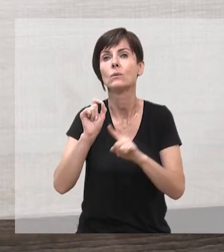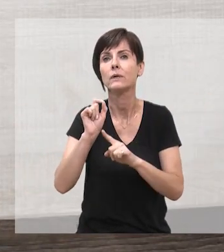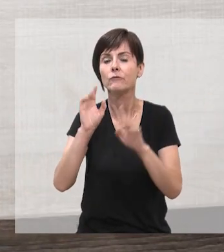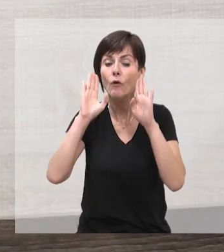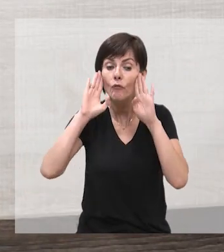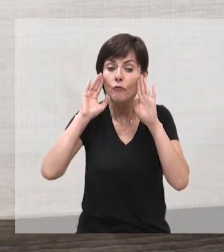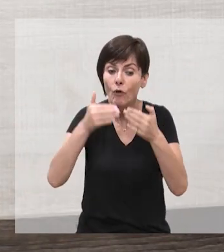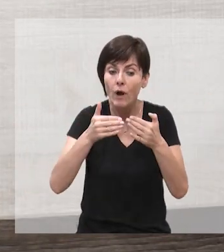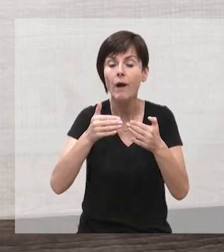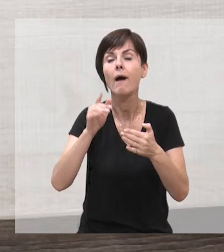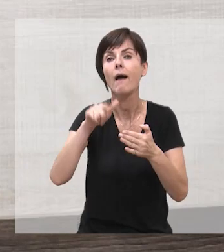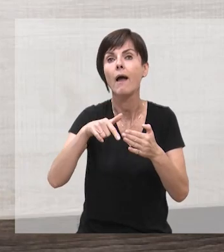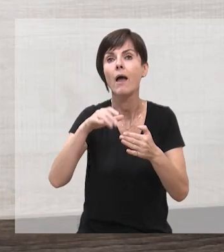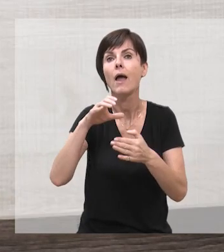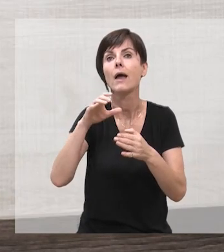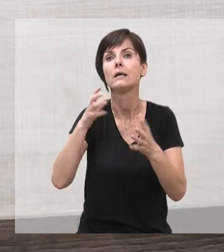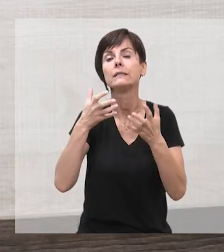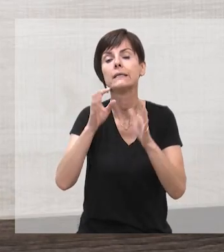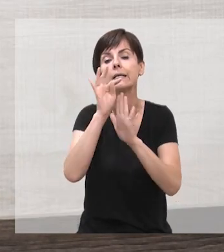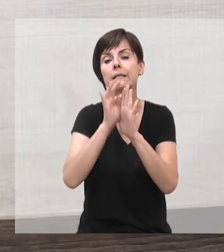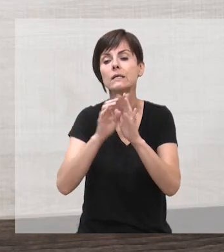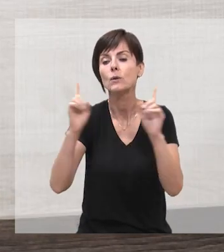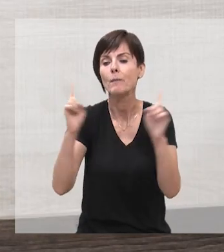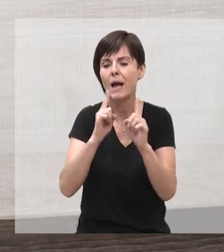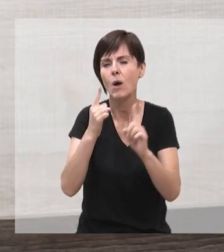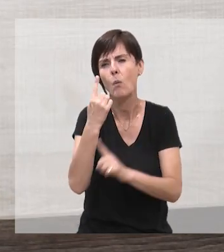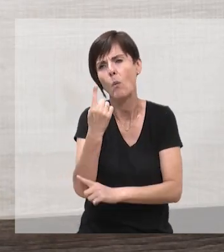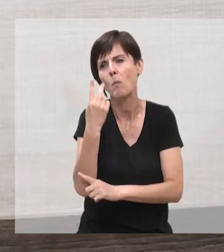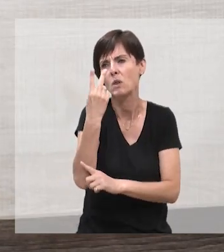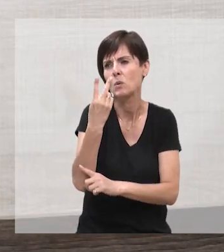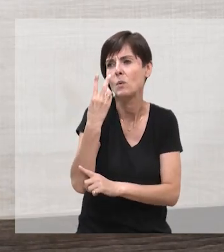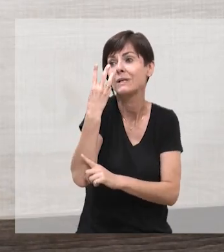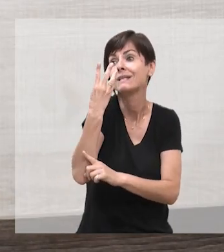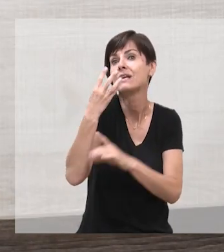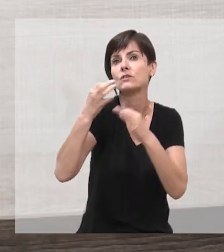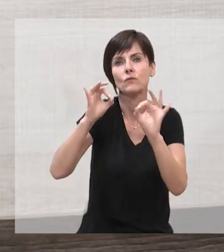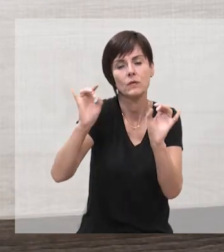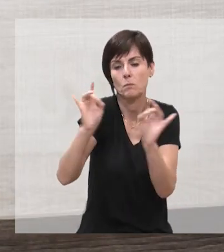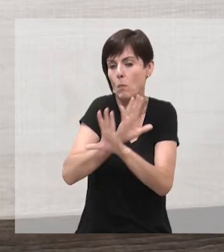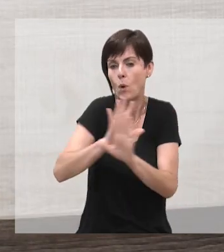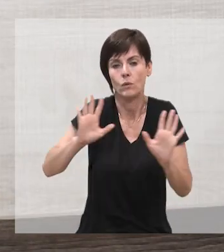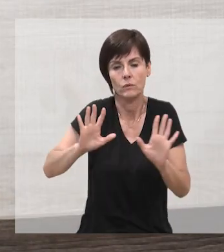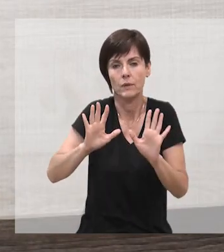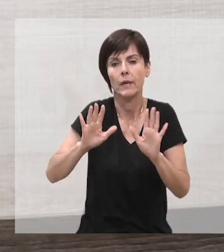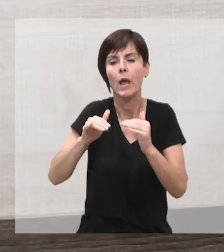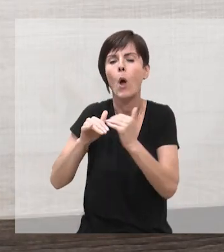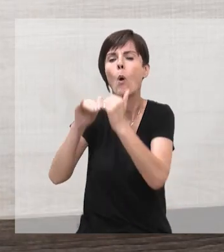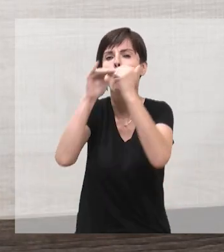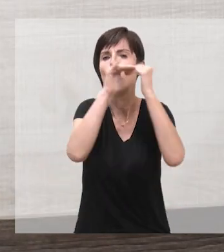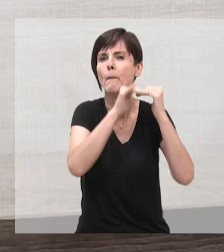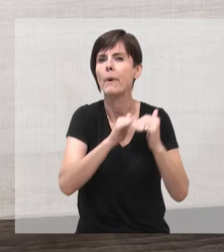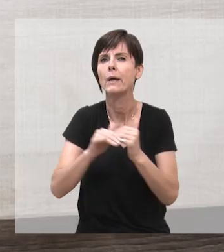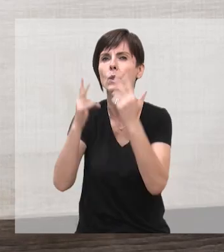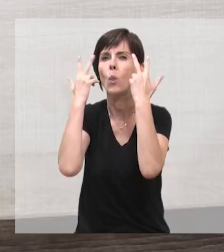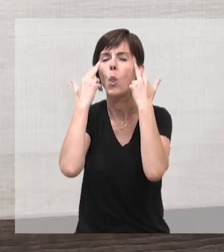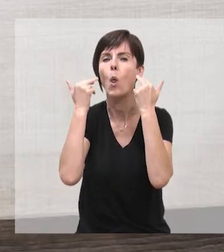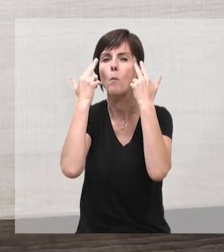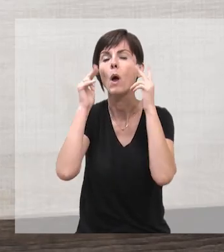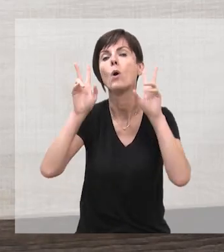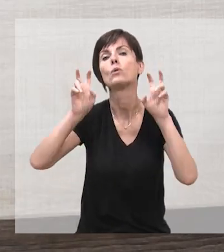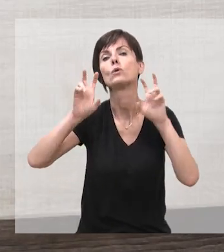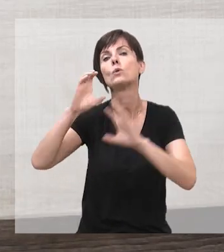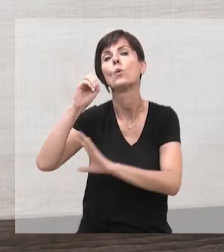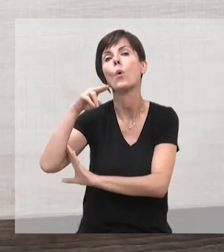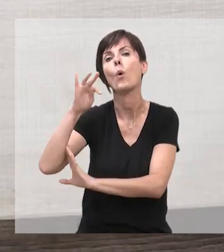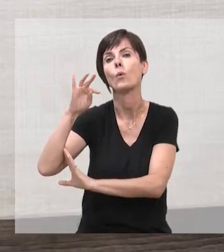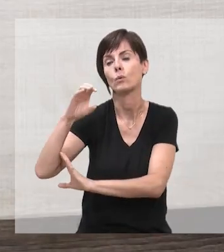o que nos foi oferecido foram contos breves, duas, três páginas, que é um padrão normal, vamos dizer assim, ou